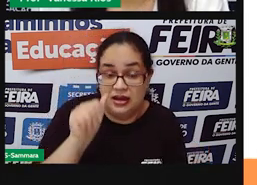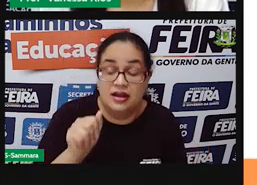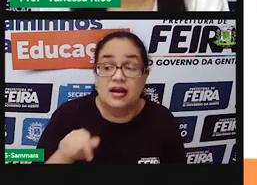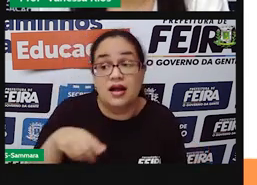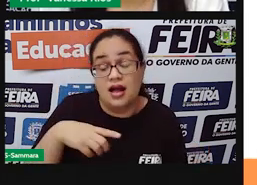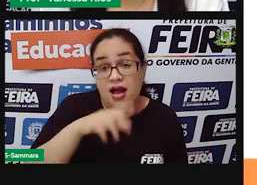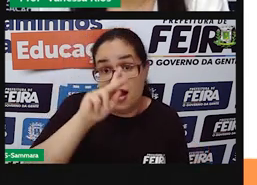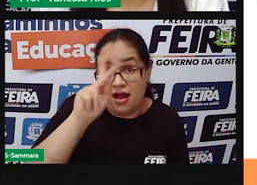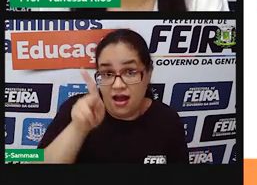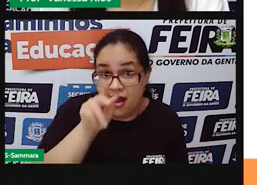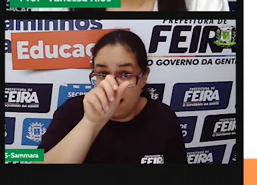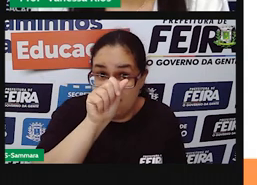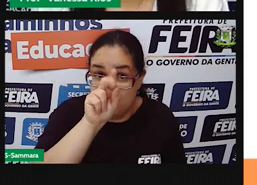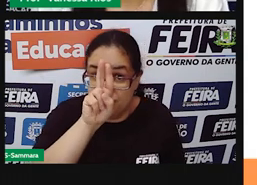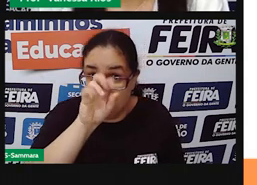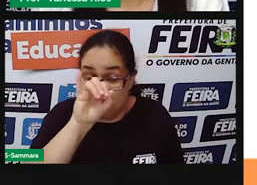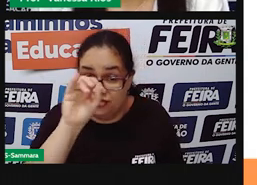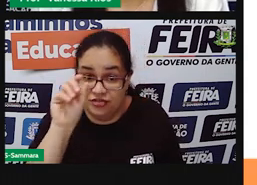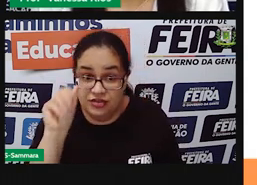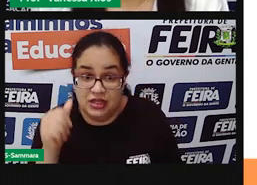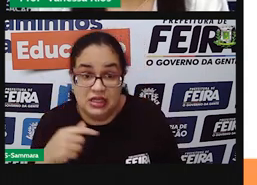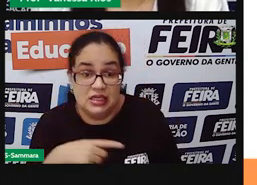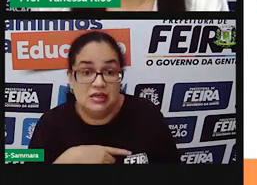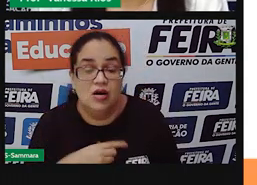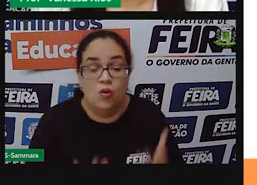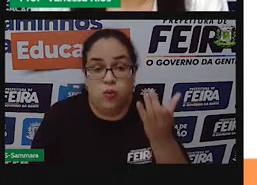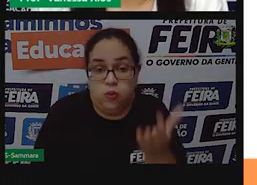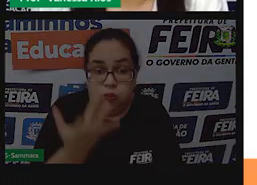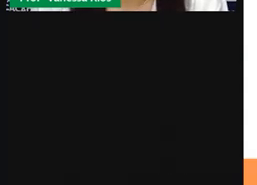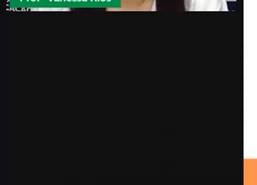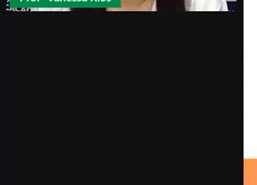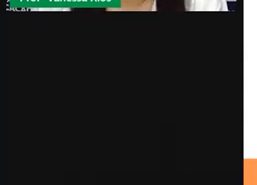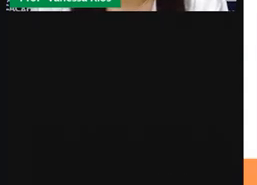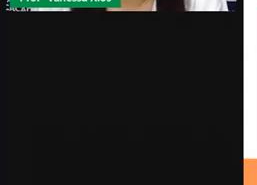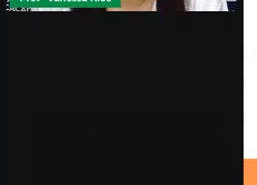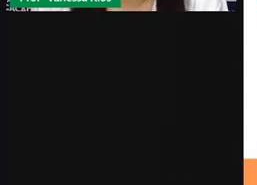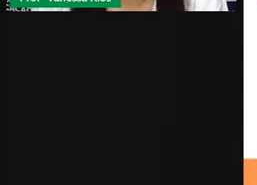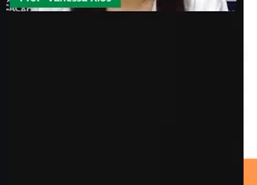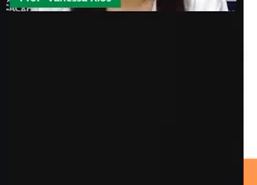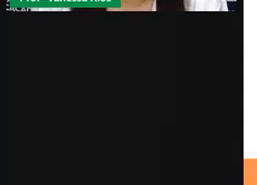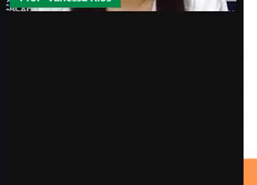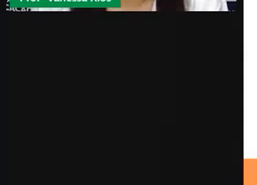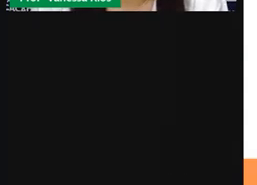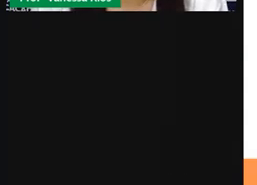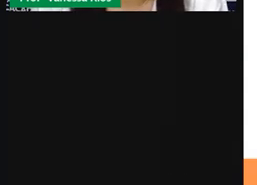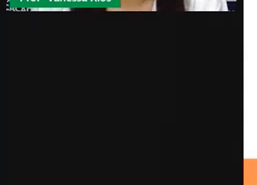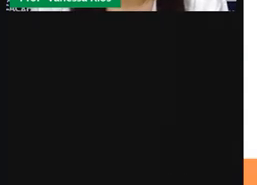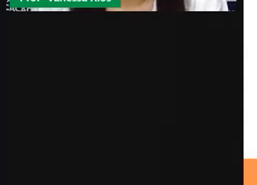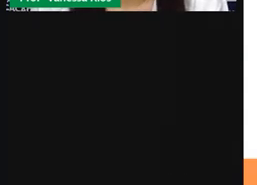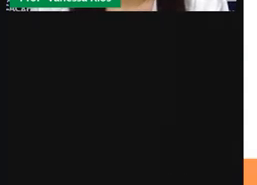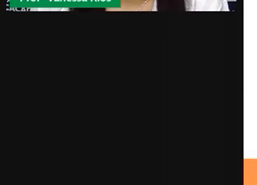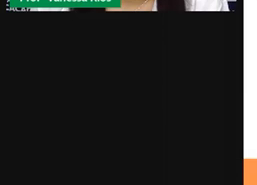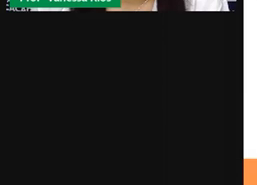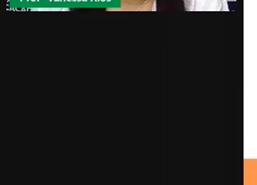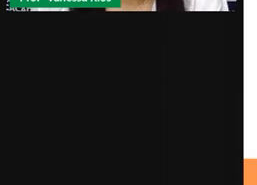havia, incendiou, olha novamente, vê,